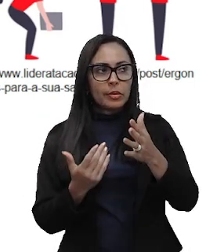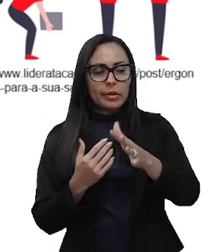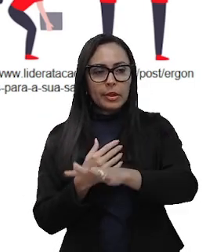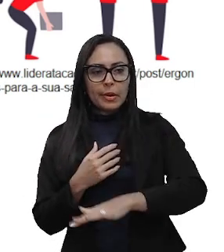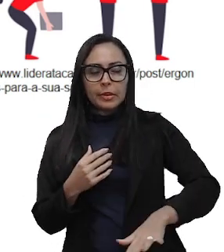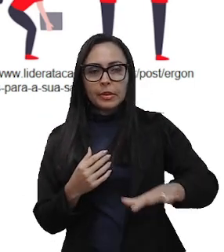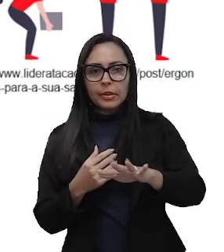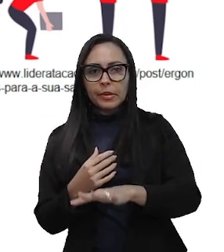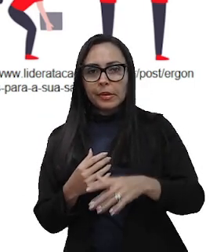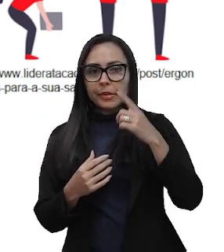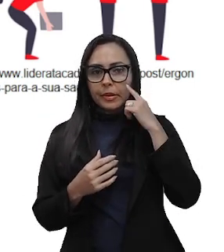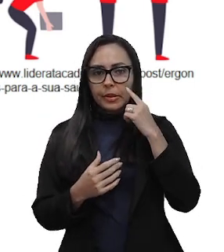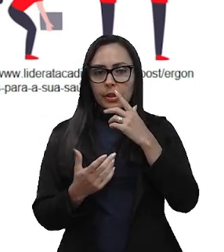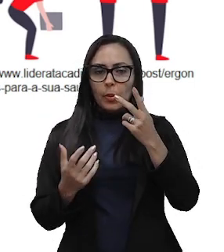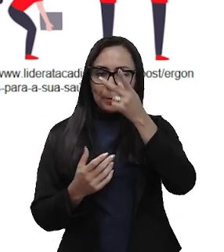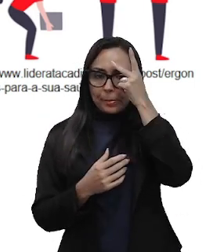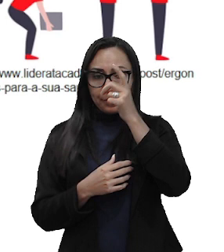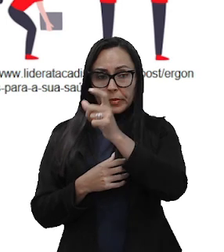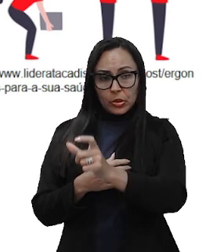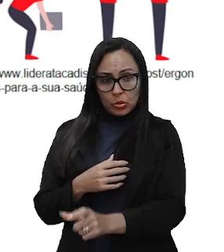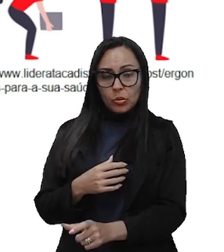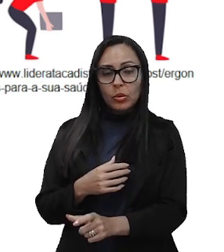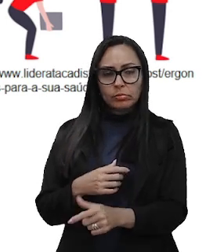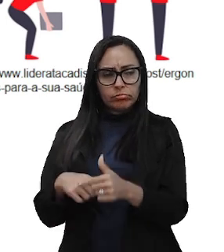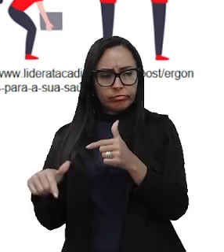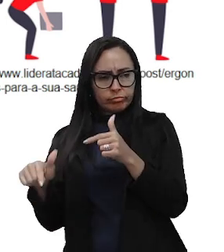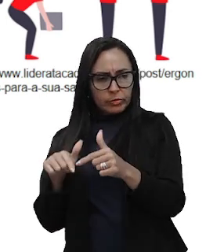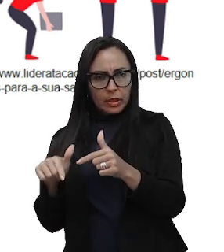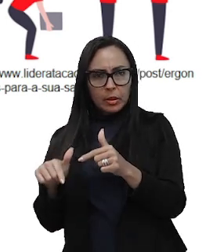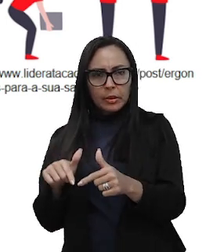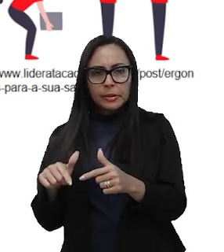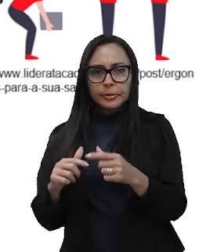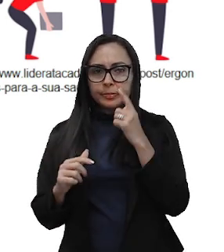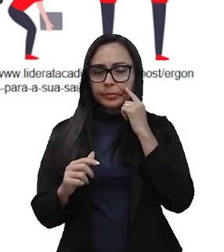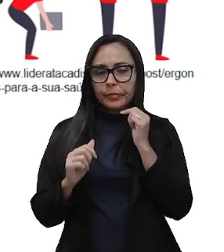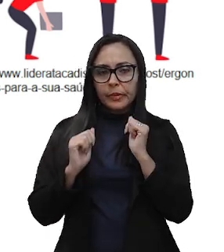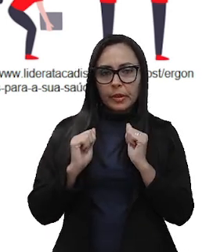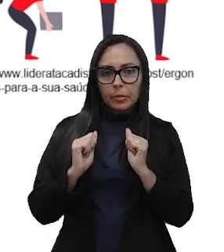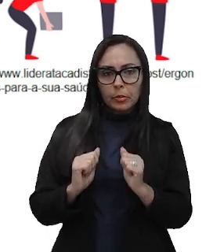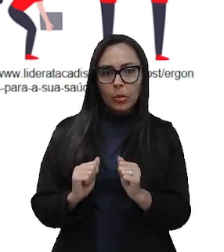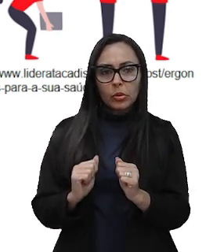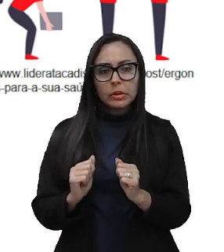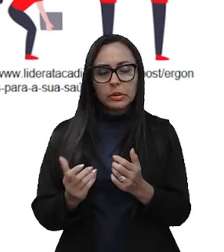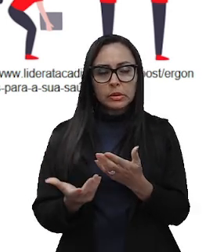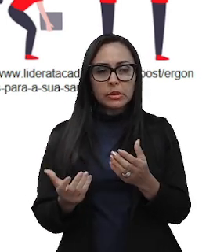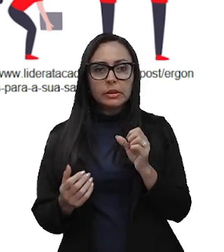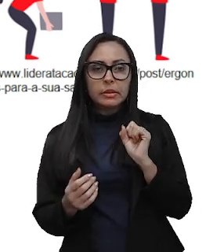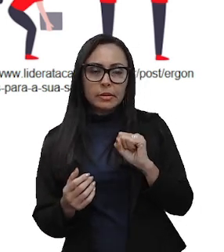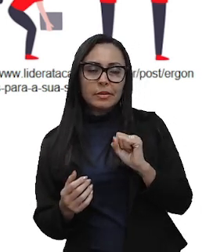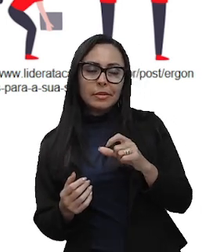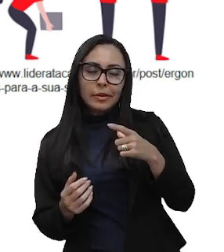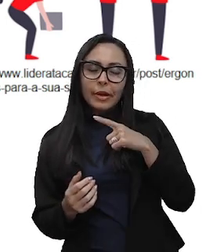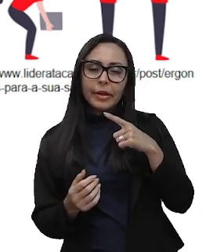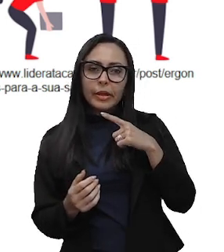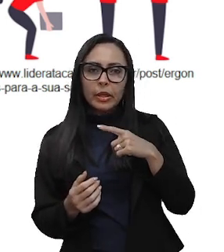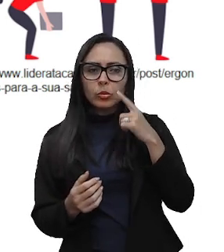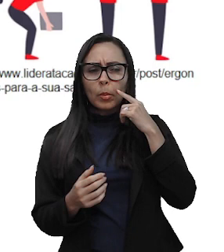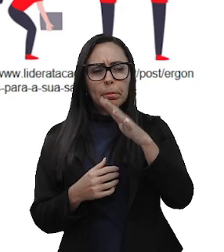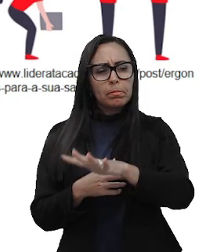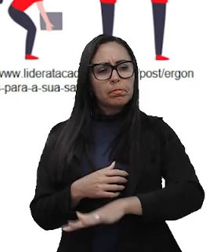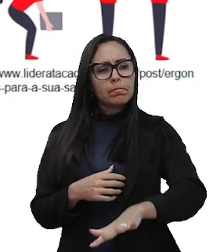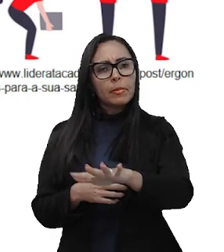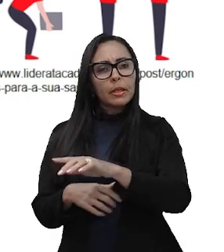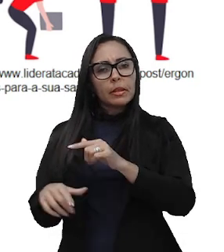um funcionário, um usuário, um profissional, ele pode ter no ambiente de